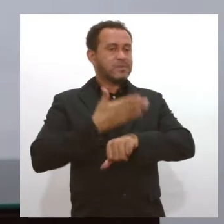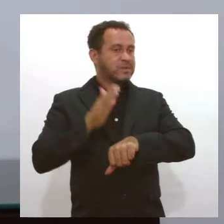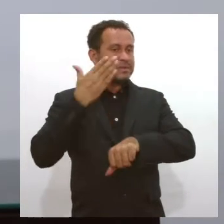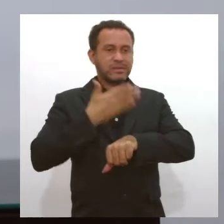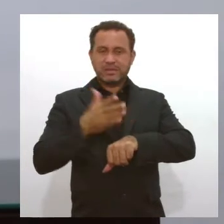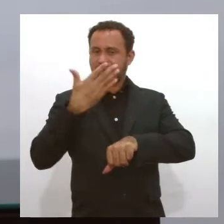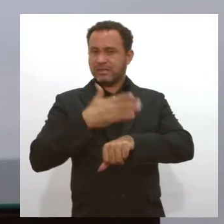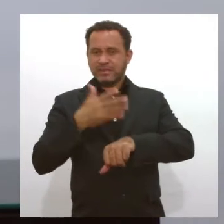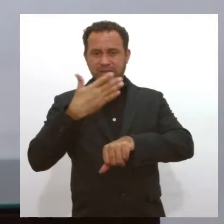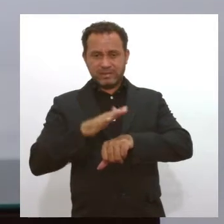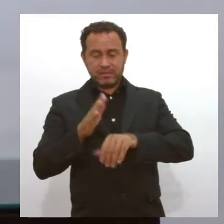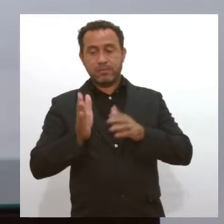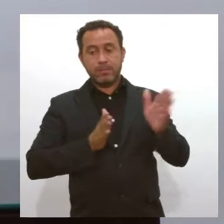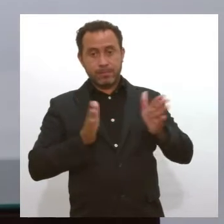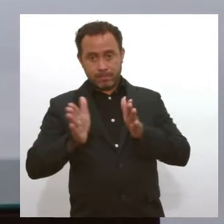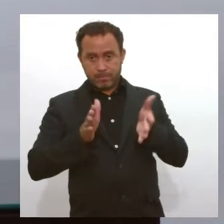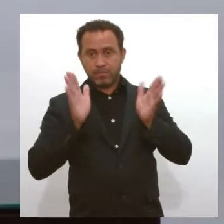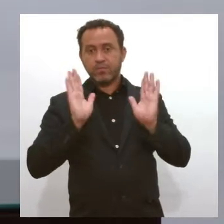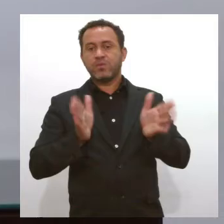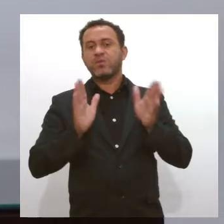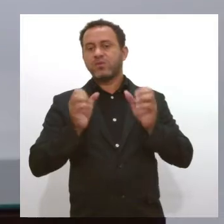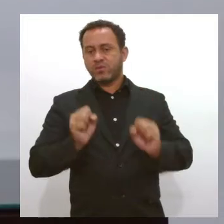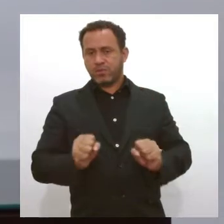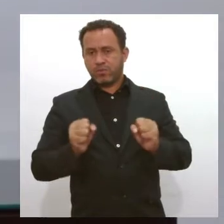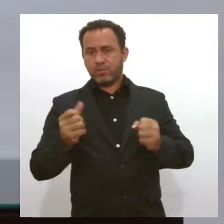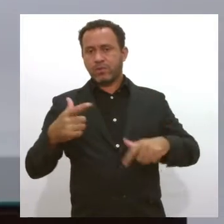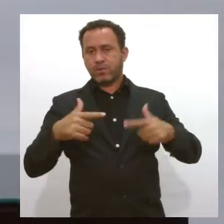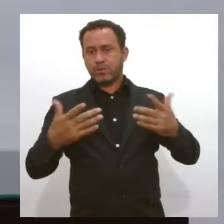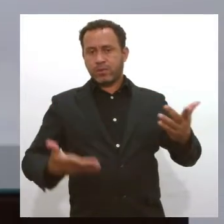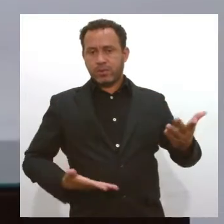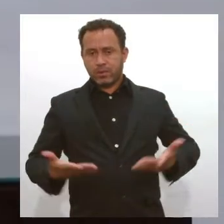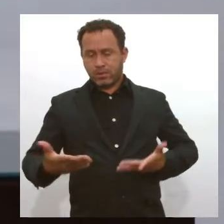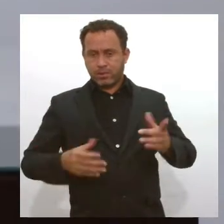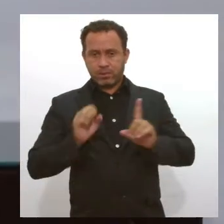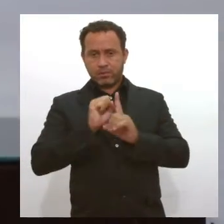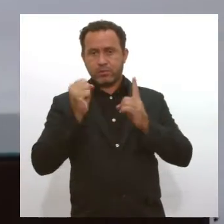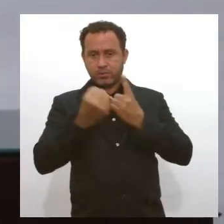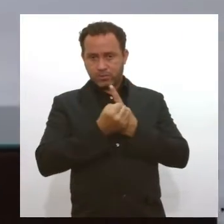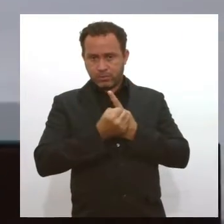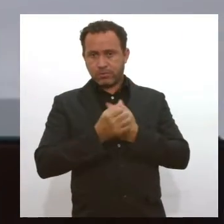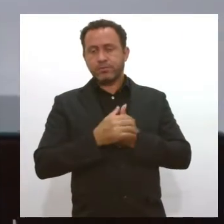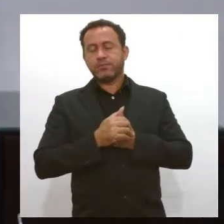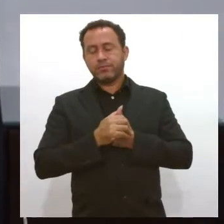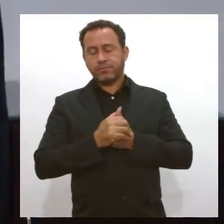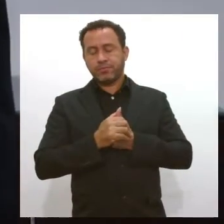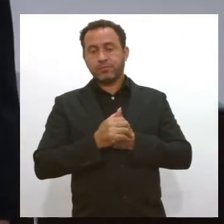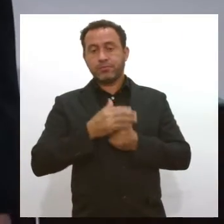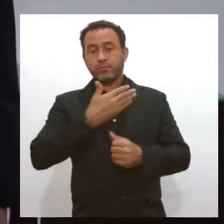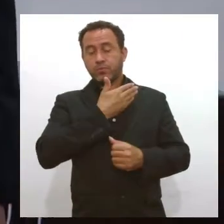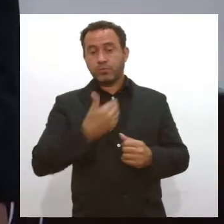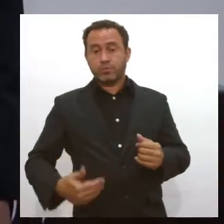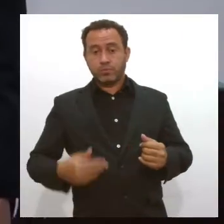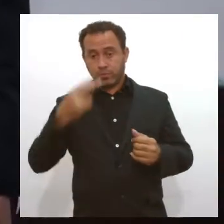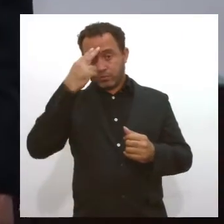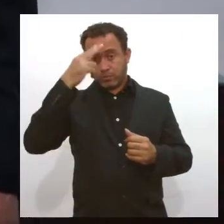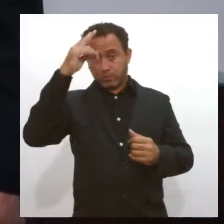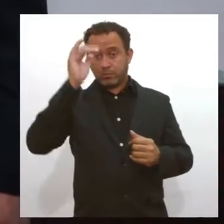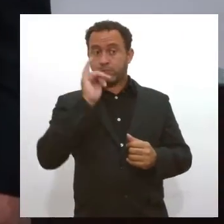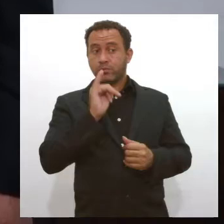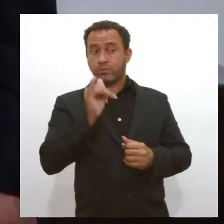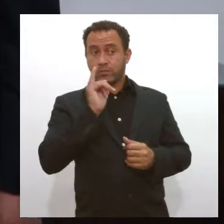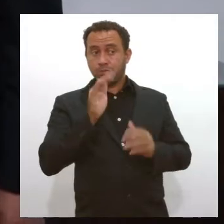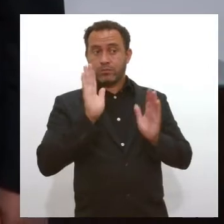mas mesmo durante o treinamento eles já podem servir à sociedade. Como o governador Belivaldo Chagas havia antecipado,